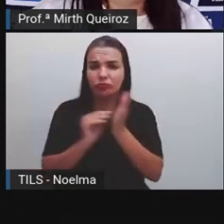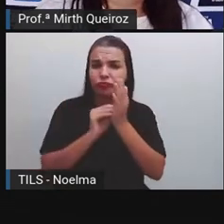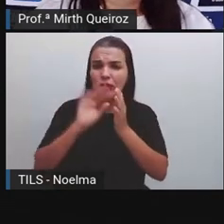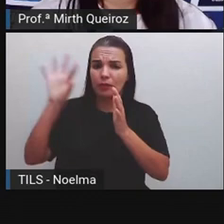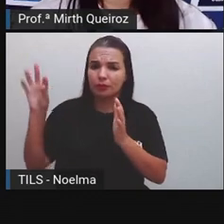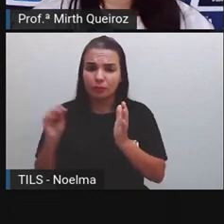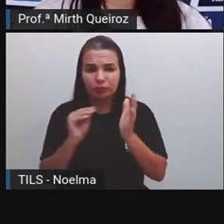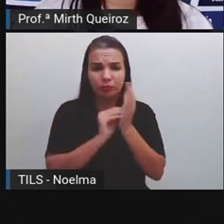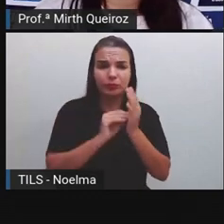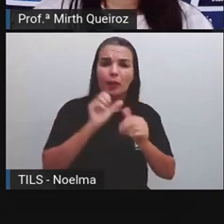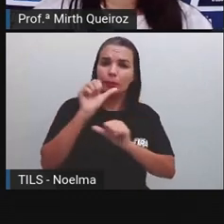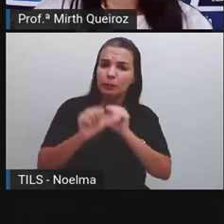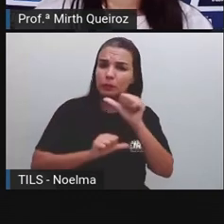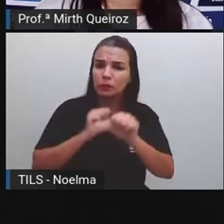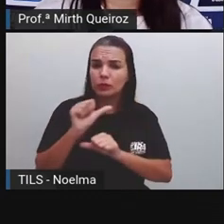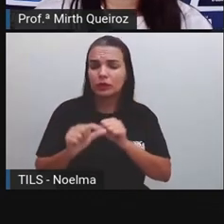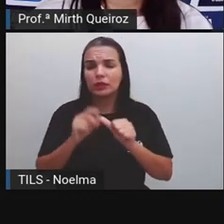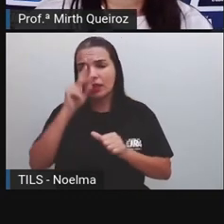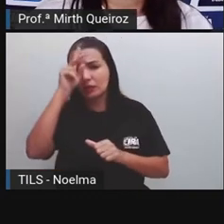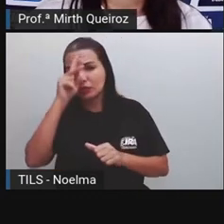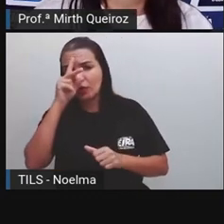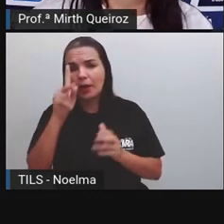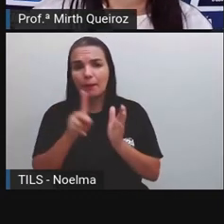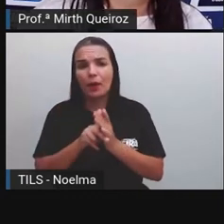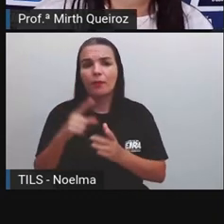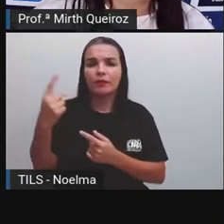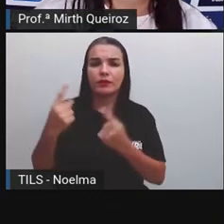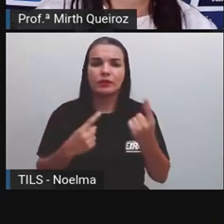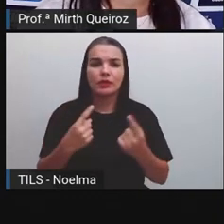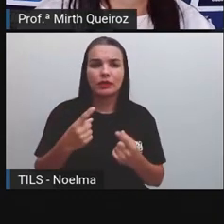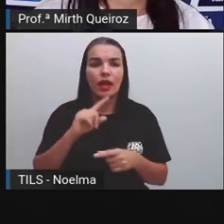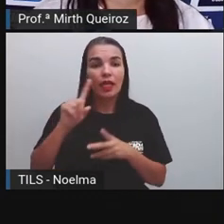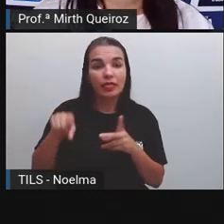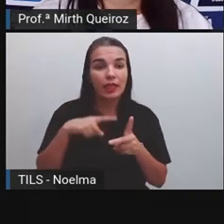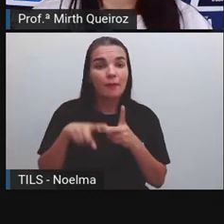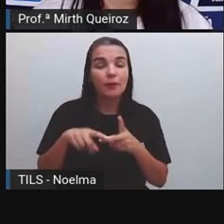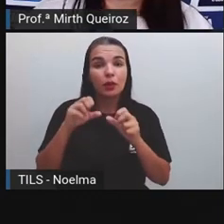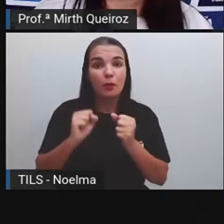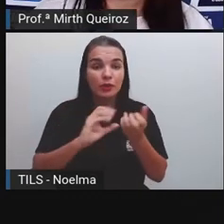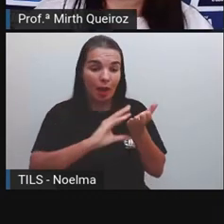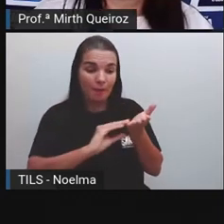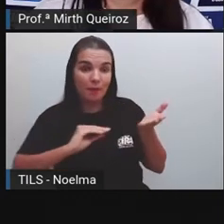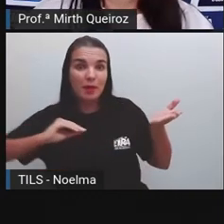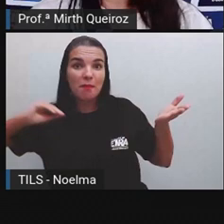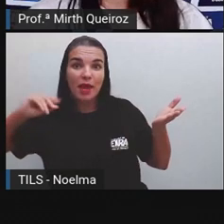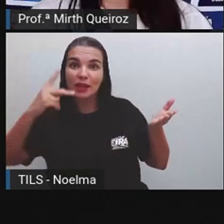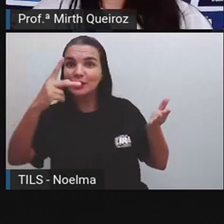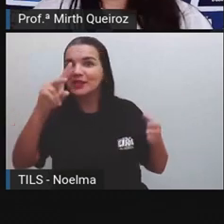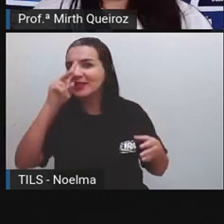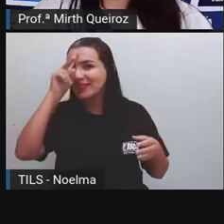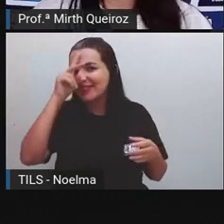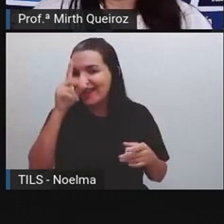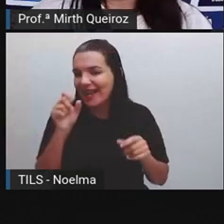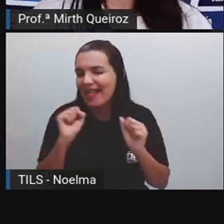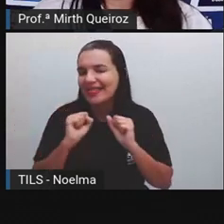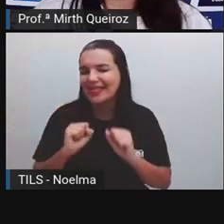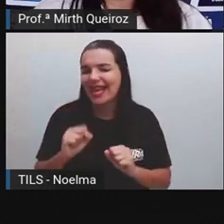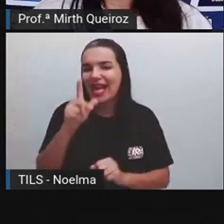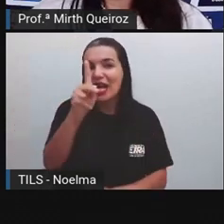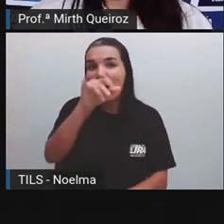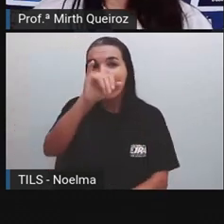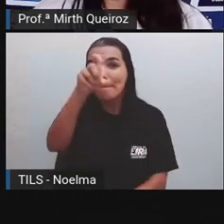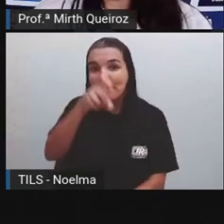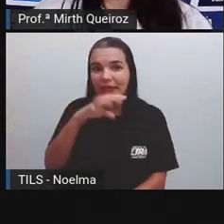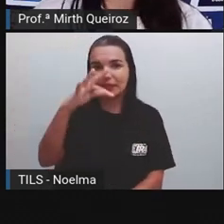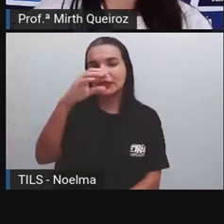adicionando e vai montando a história de vocês. Depois, vocês podem fazer a impressão dessa história. É o Pixton. É muito legal.